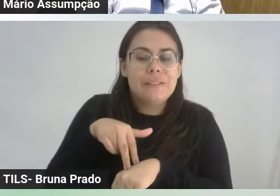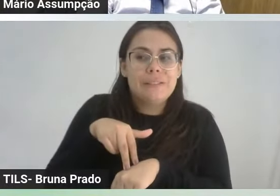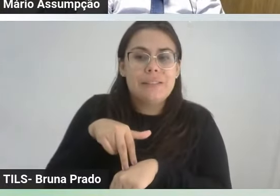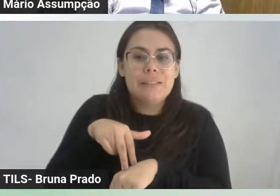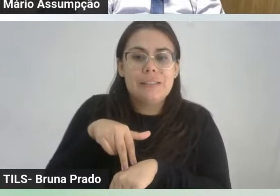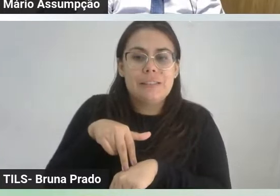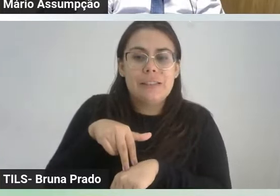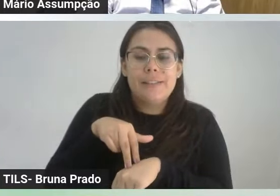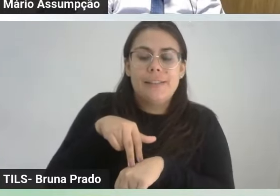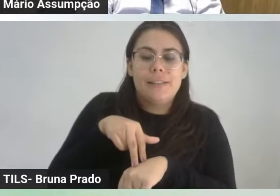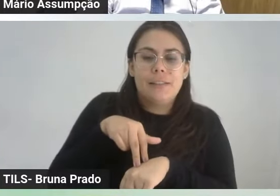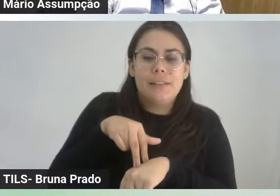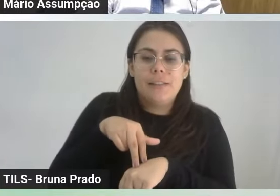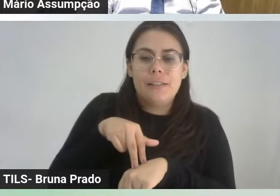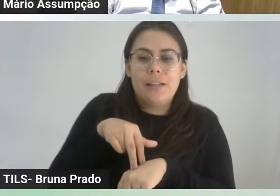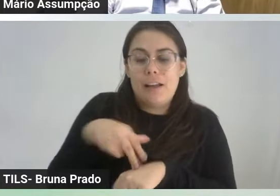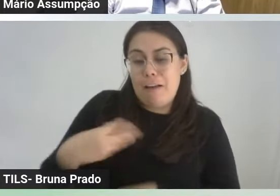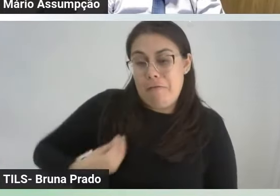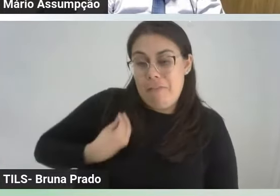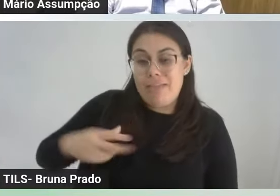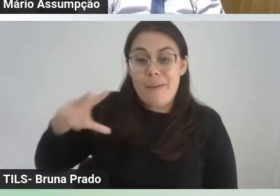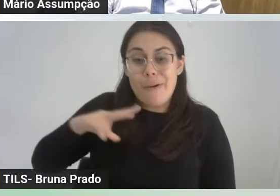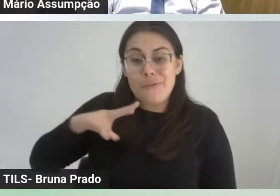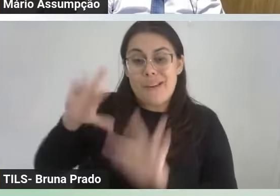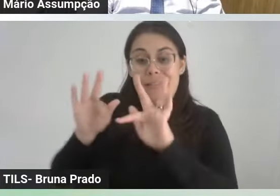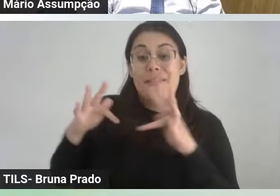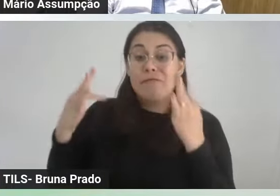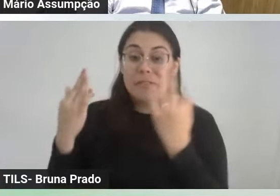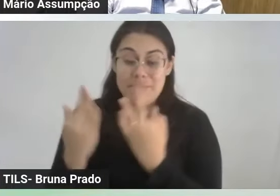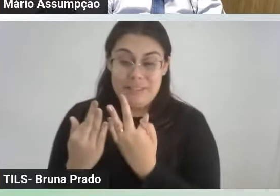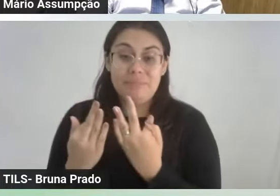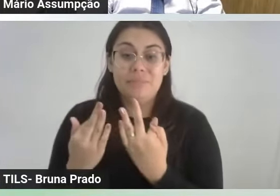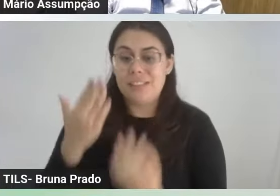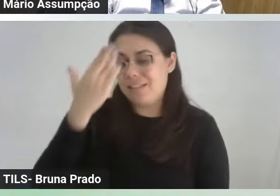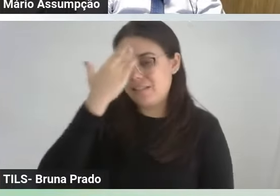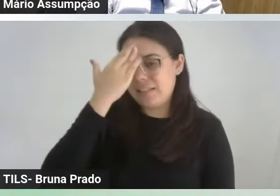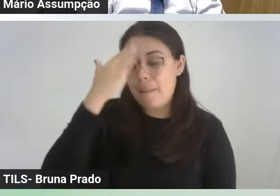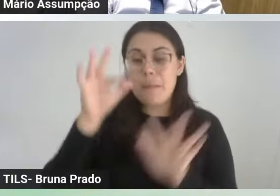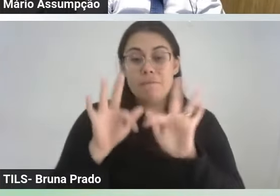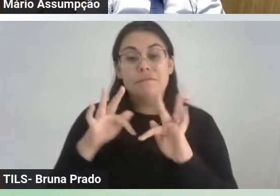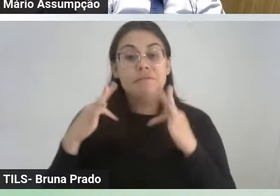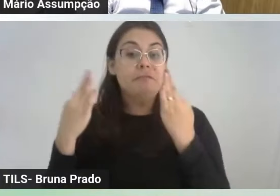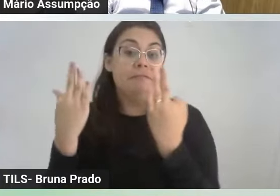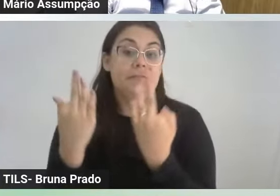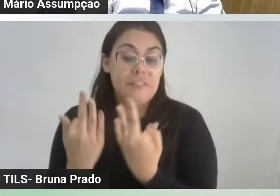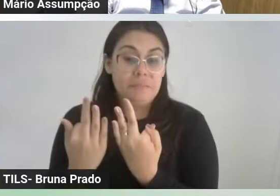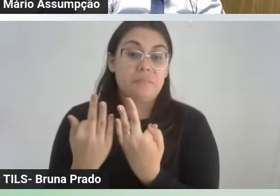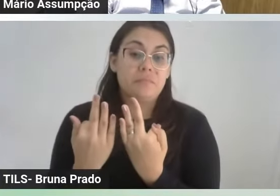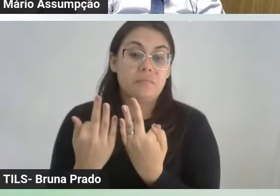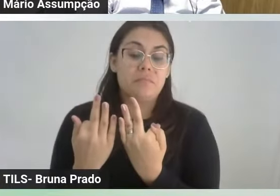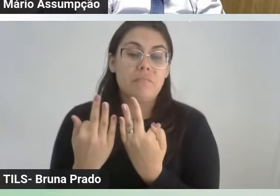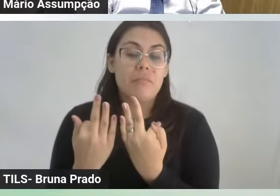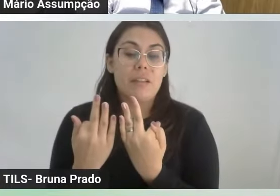convivência e a vida privada na família, né. E essa família, a extensão, eu entendo que a educação,